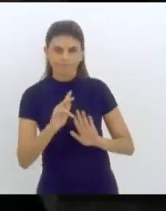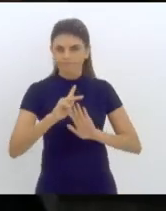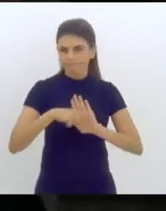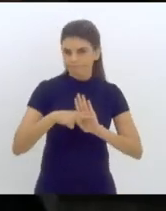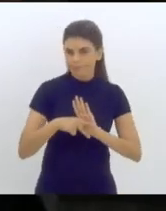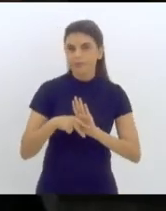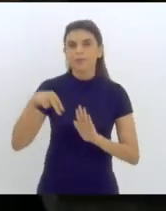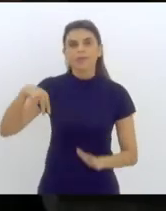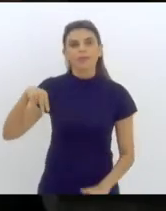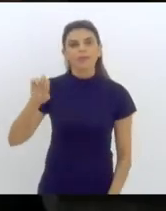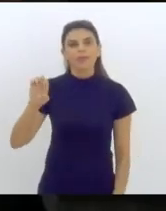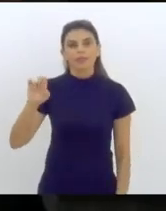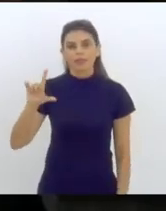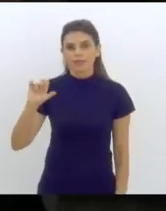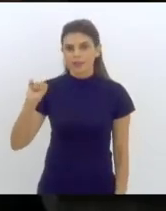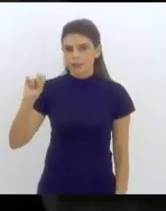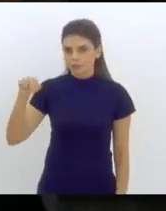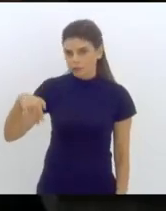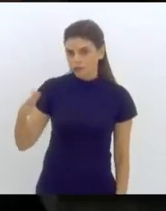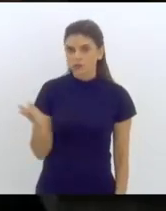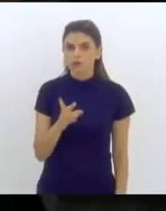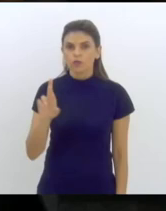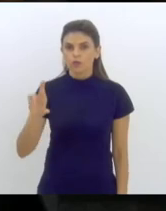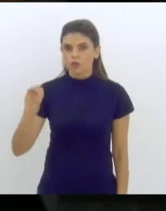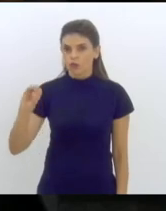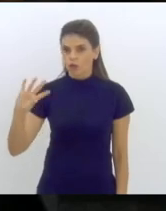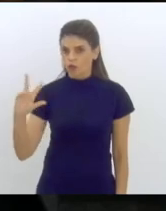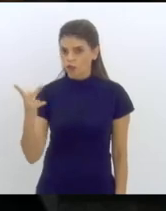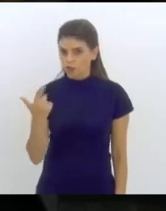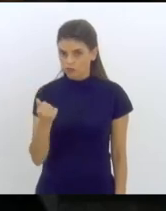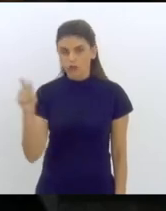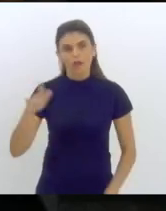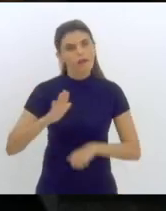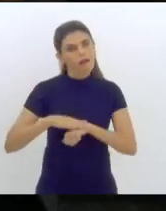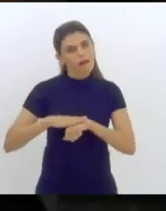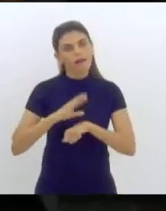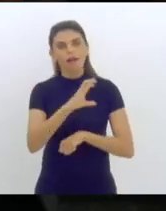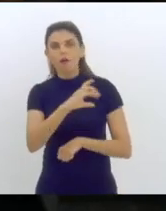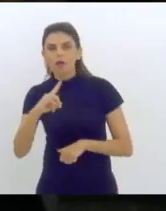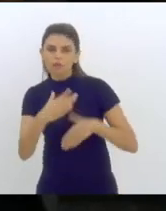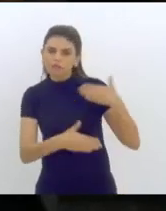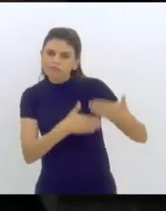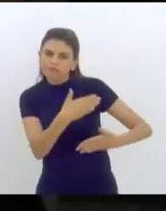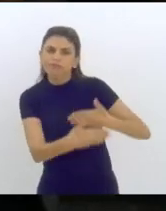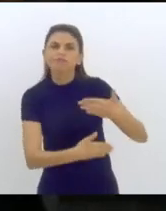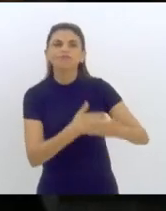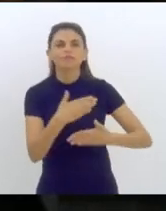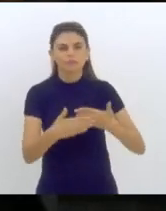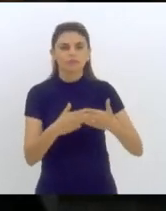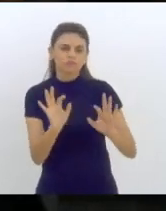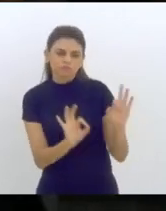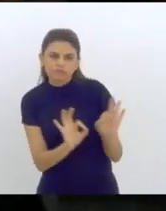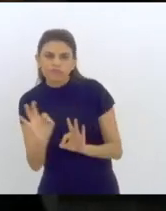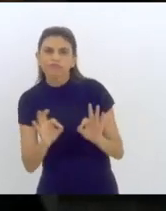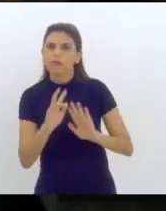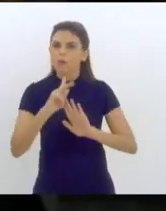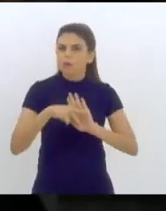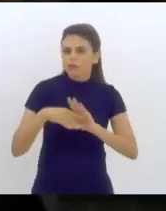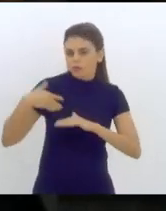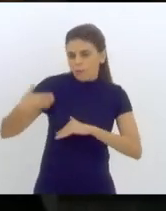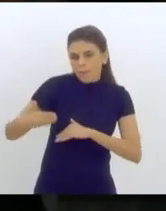vai coordenar todos esses trabalhos e que acha viável